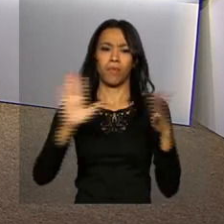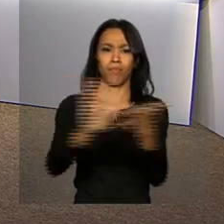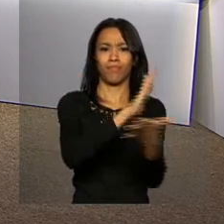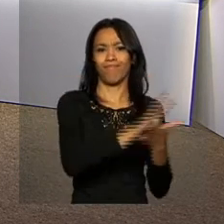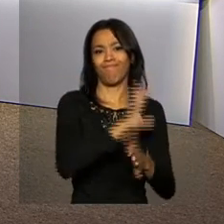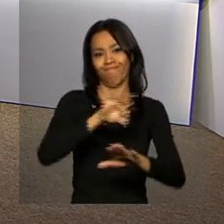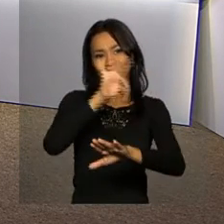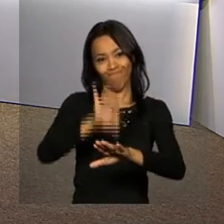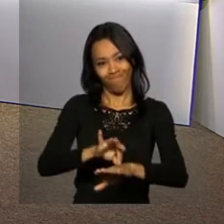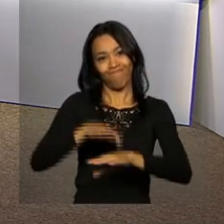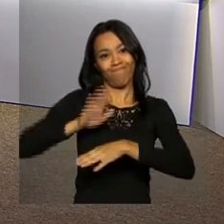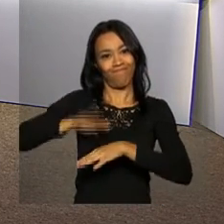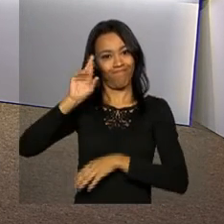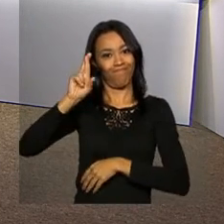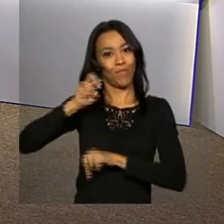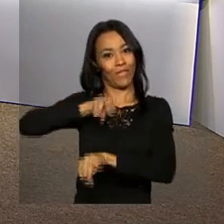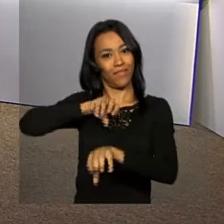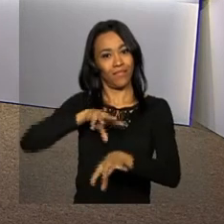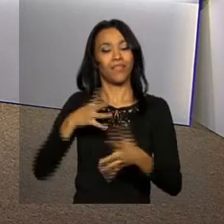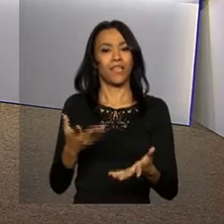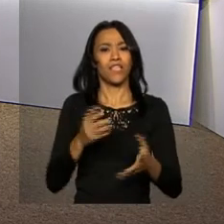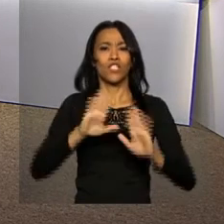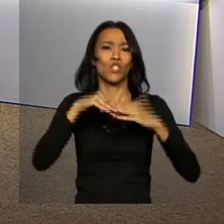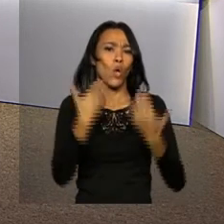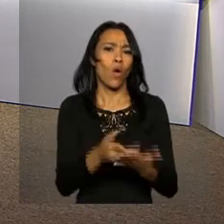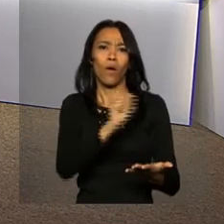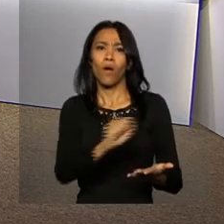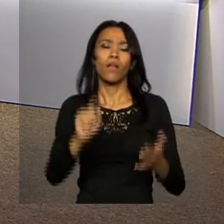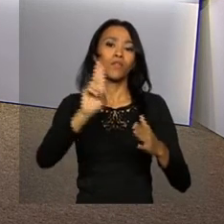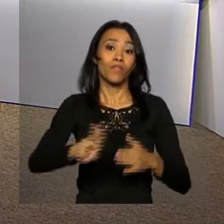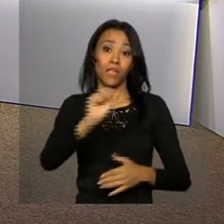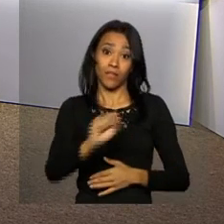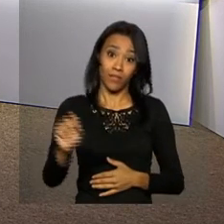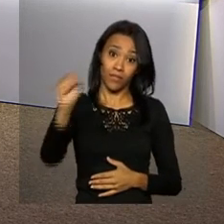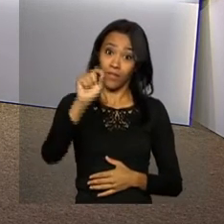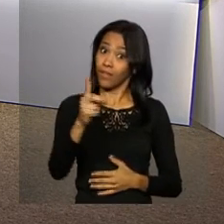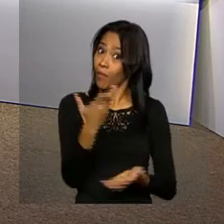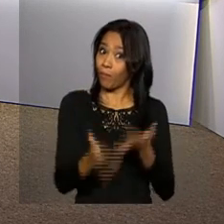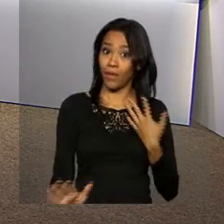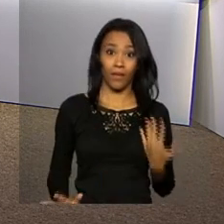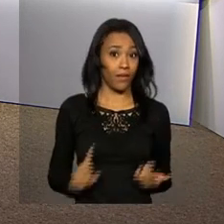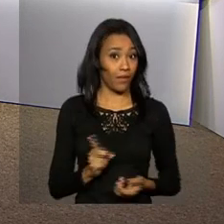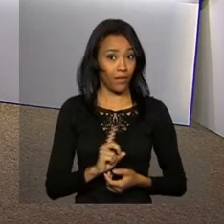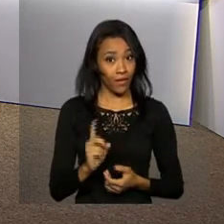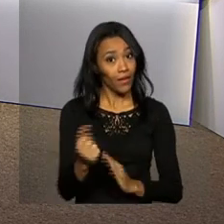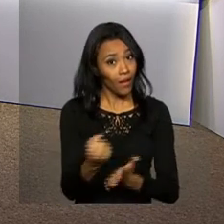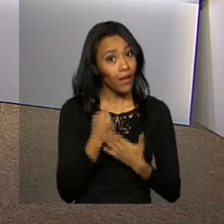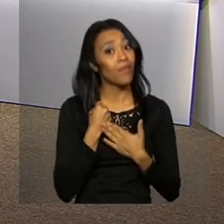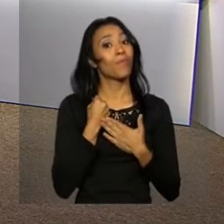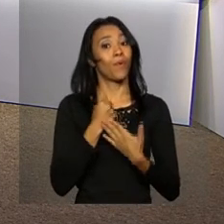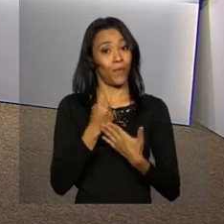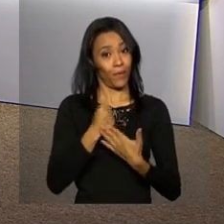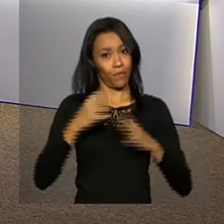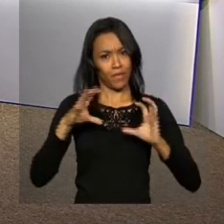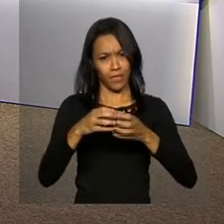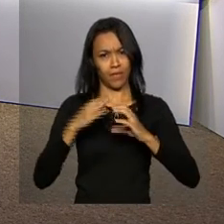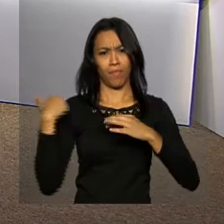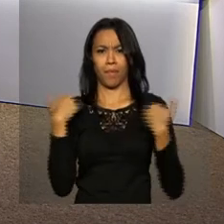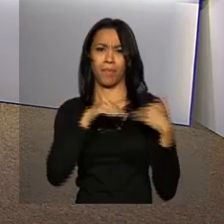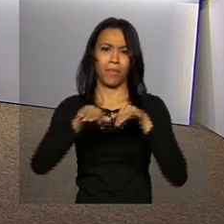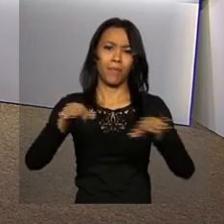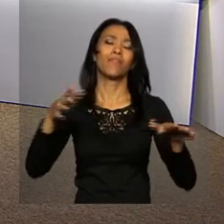da Educação contra o Zika, nas escolas e universidades de todo o país. Não perca e colabore com essa mobilização.